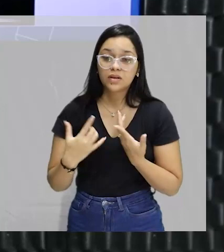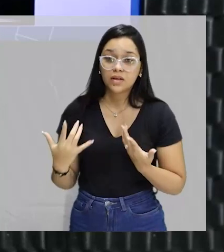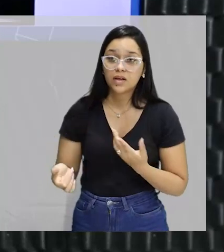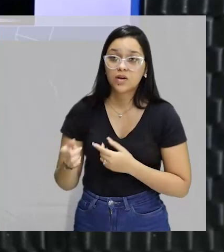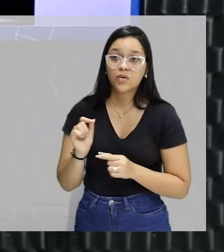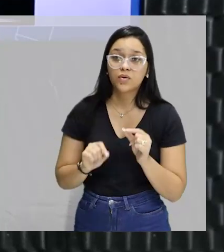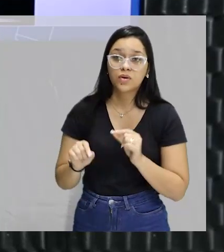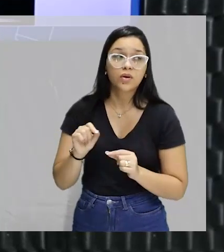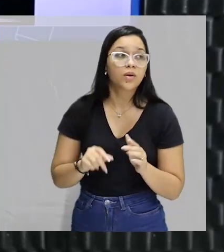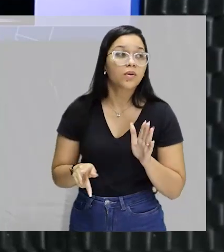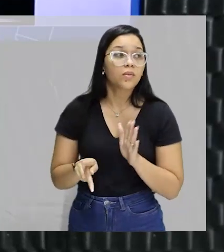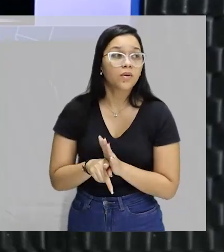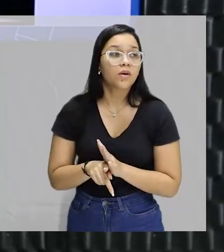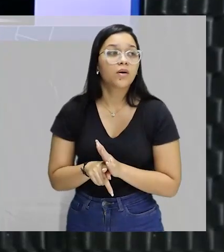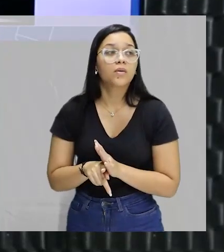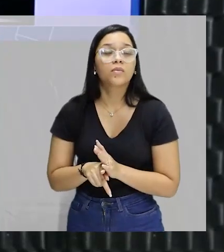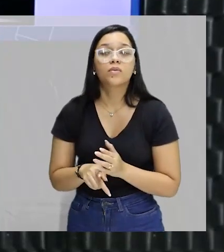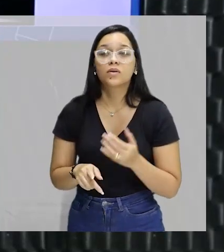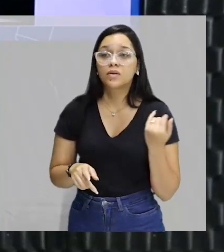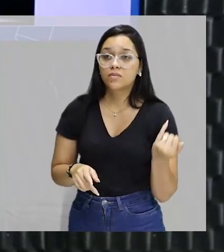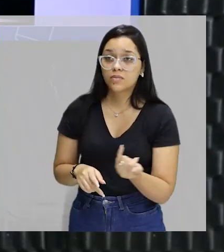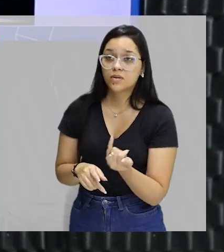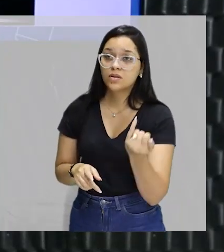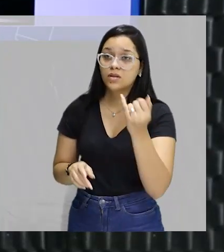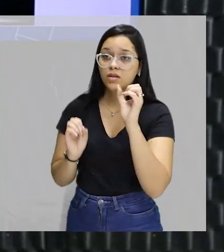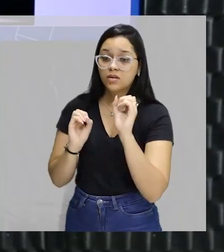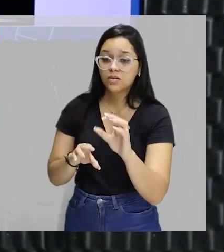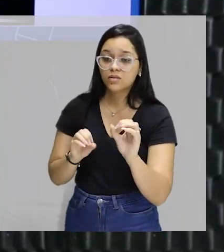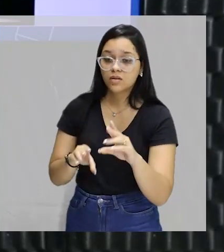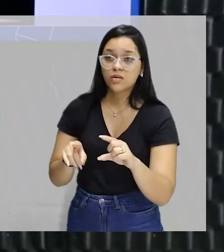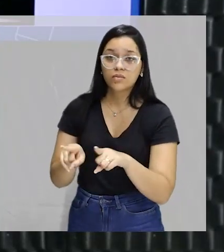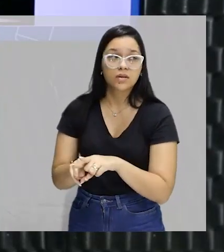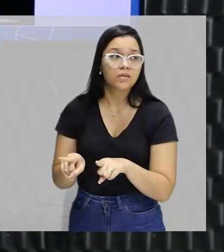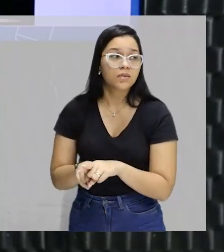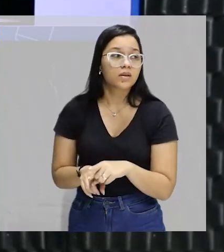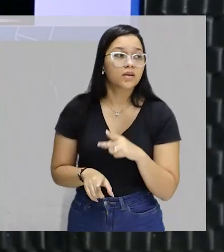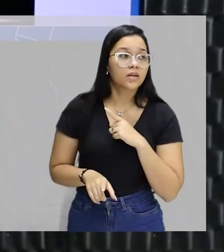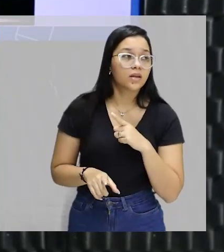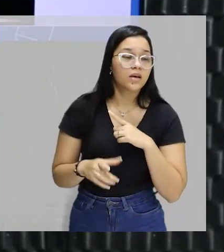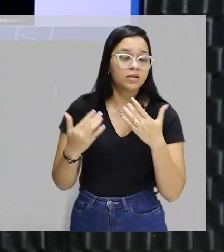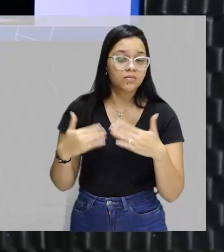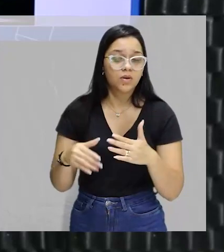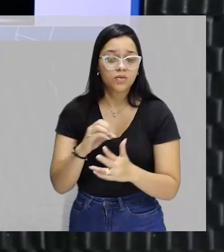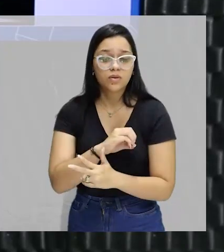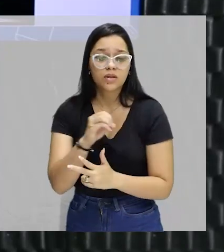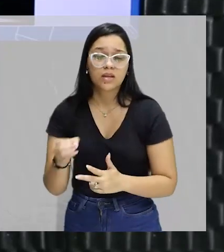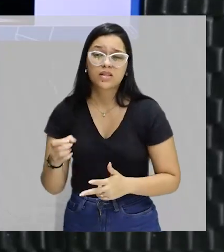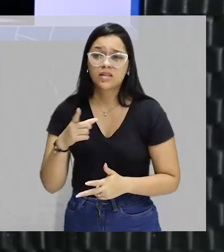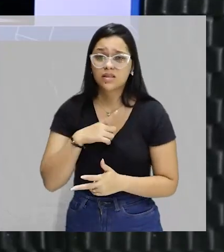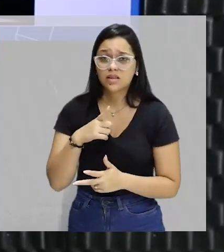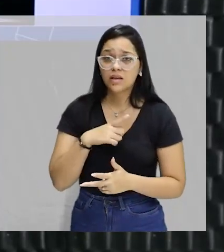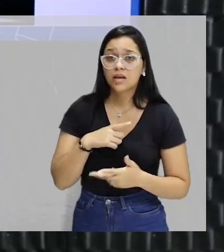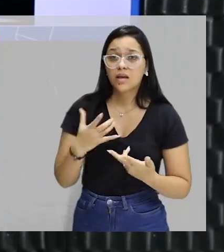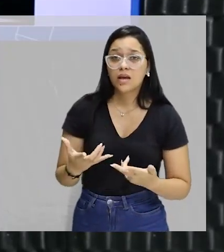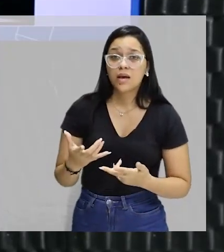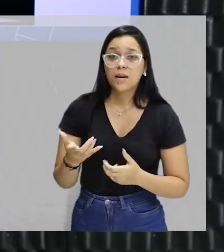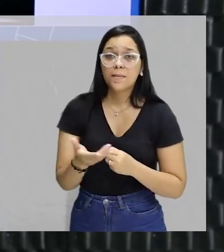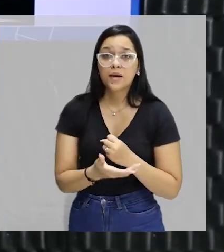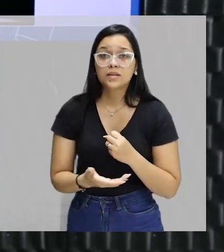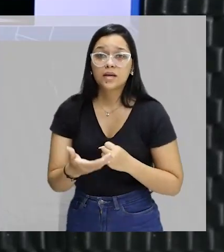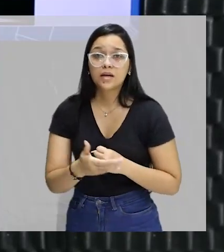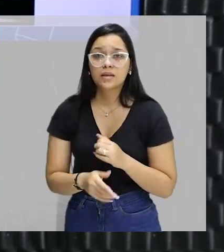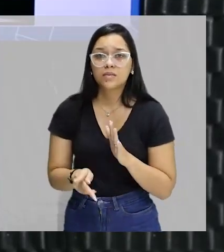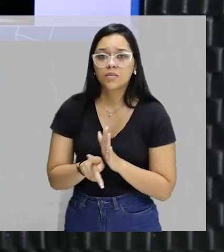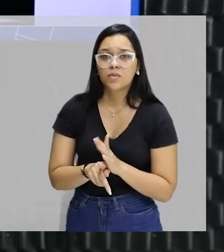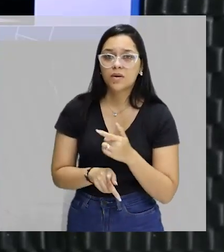literalmente, parte importante nesse processo educacional. As provas do Enem que a gente tem são muito baseadas nessa